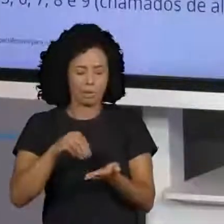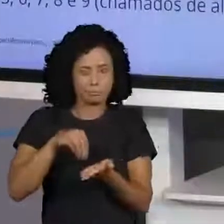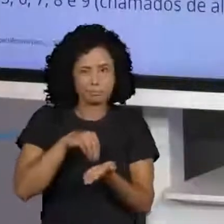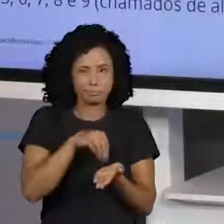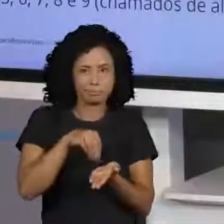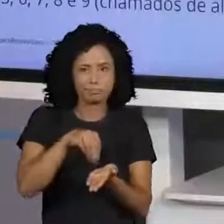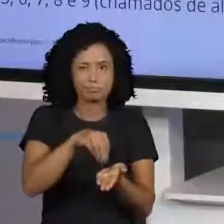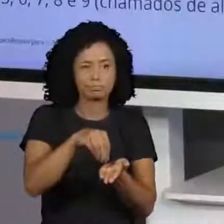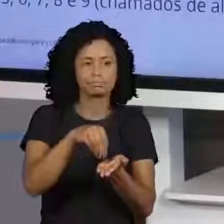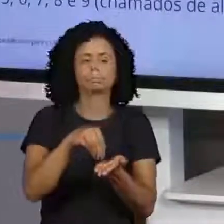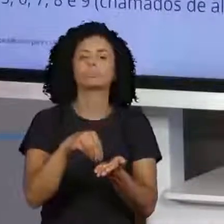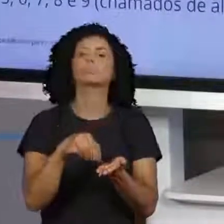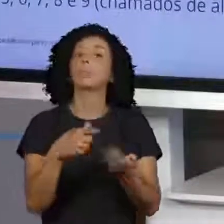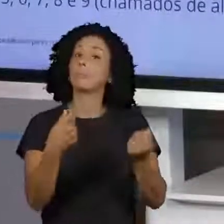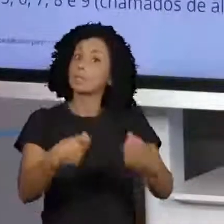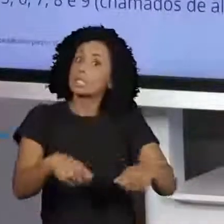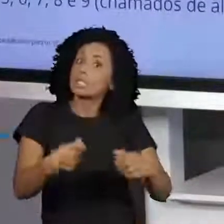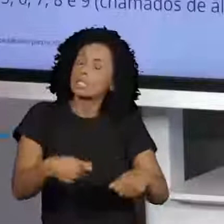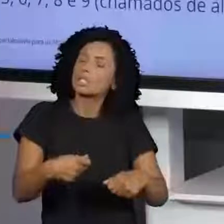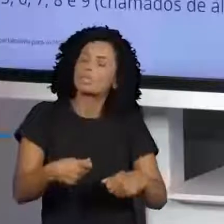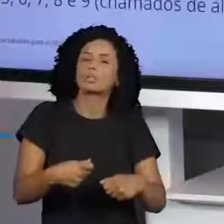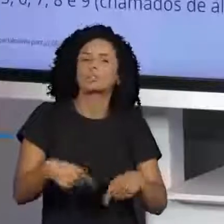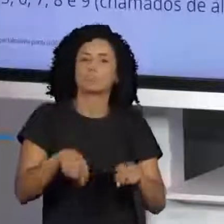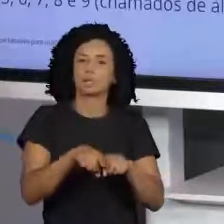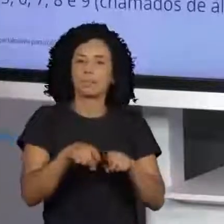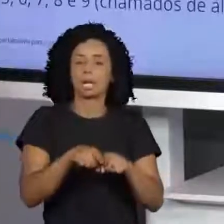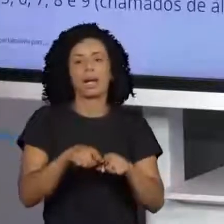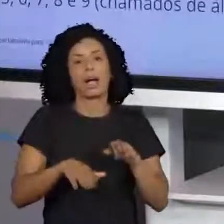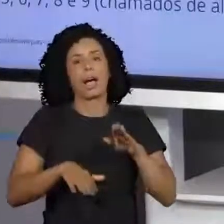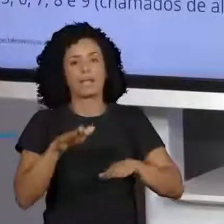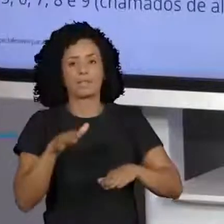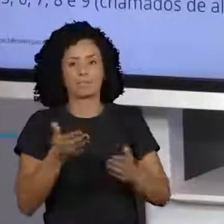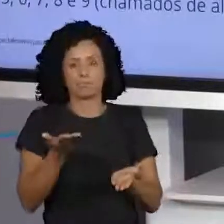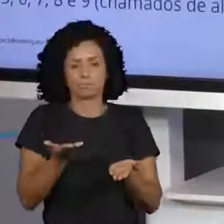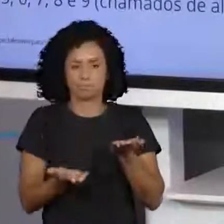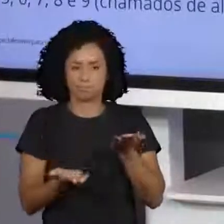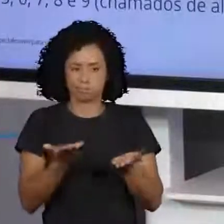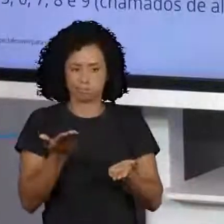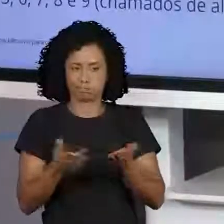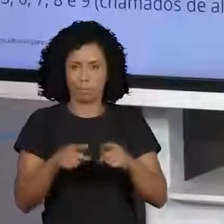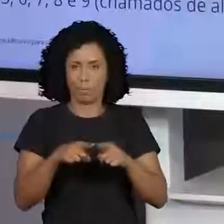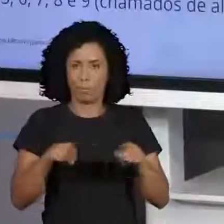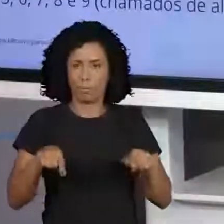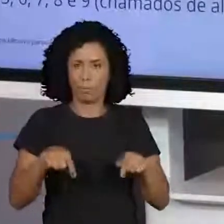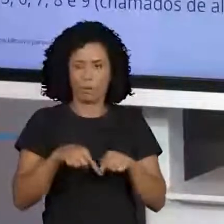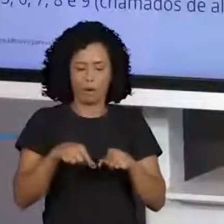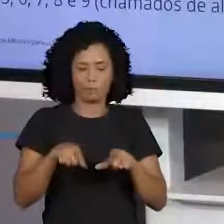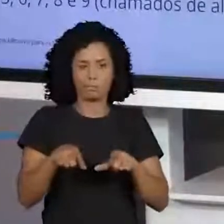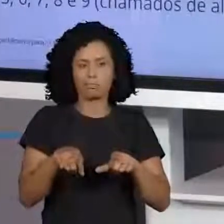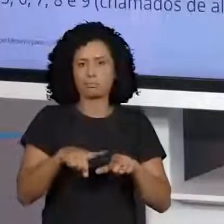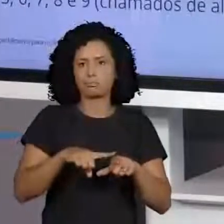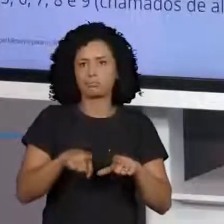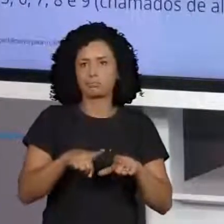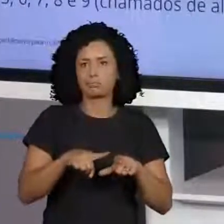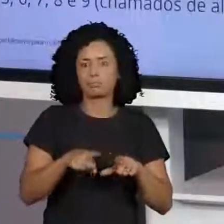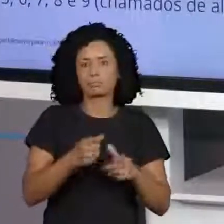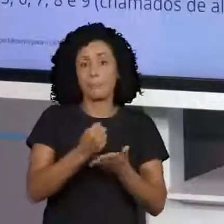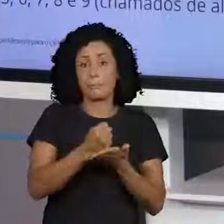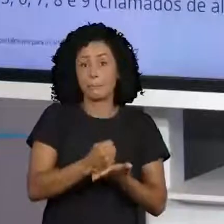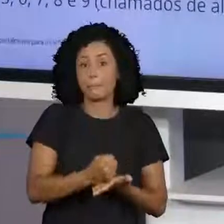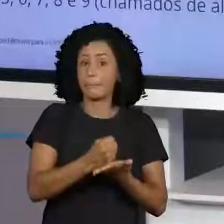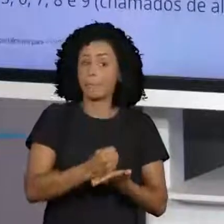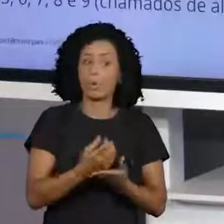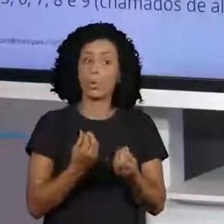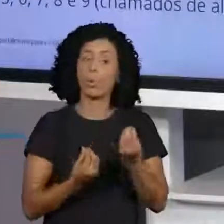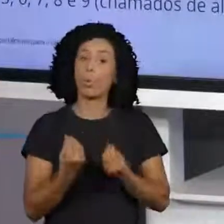gente usa os números para ver o nosso peso, que a gente não gosta muito, as vezes a gente fica muito feliz. Para que mais